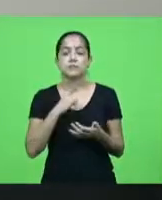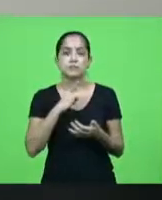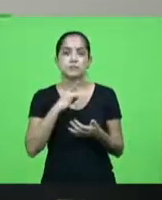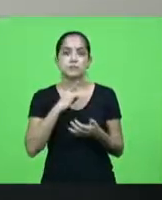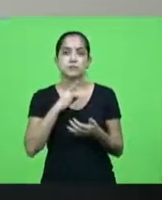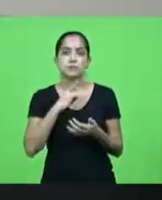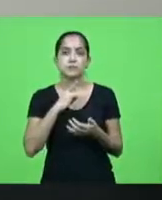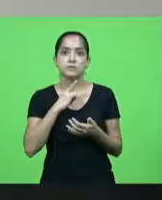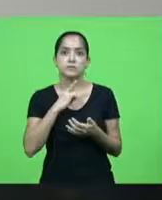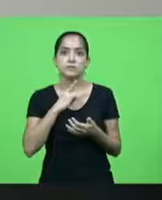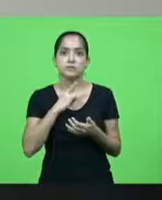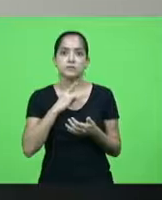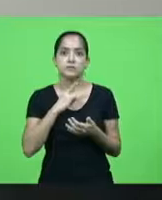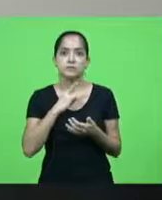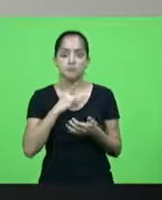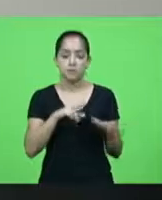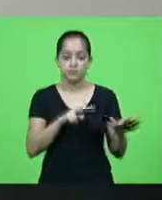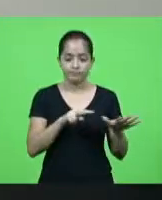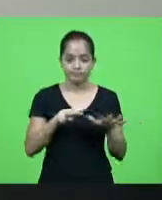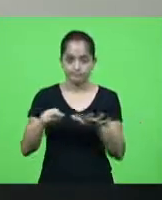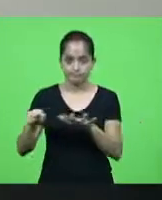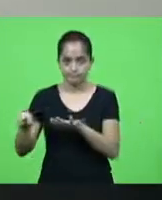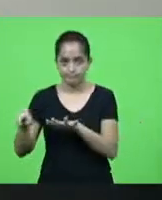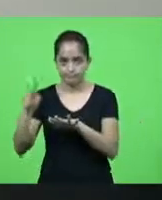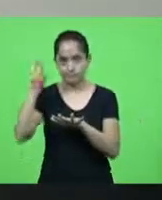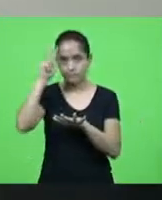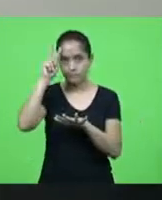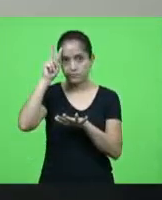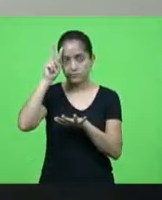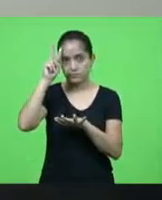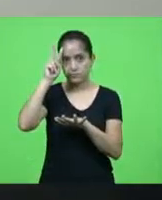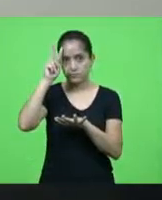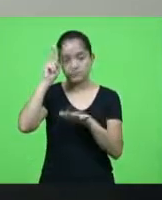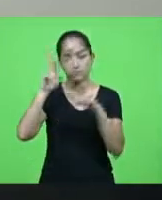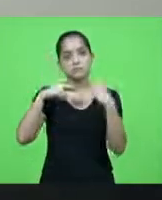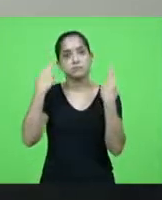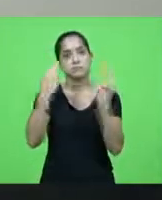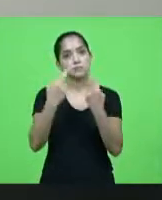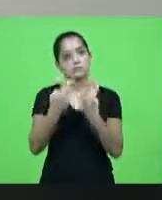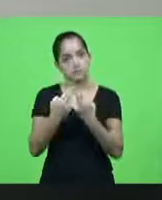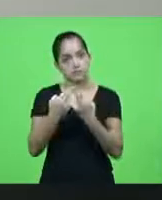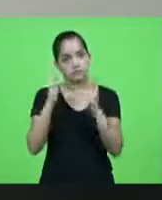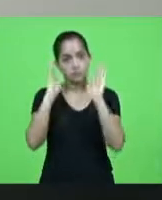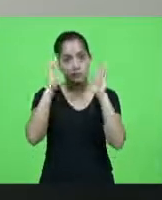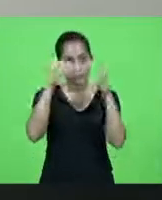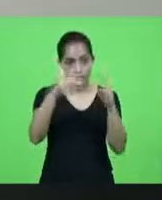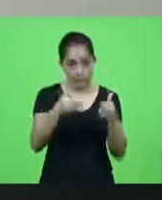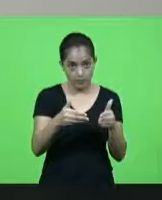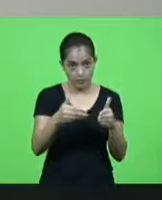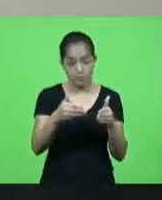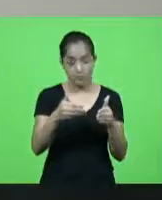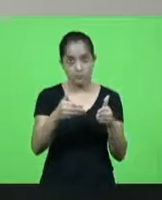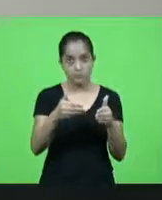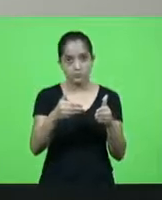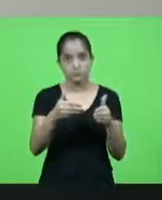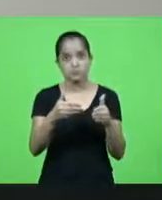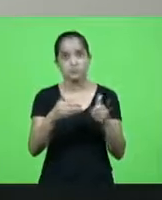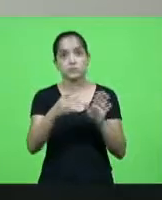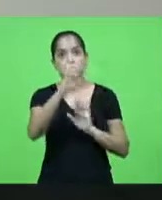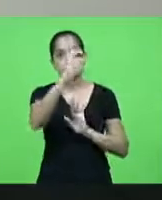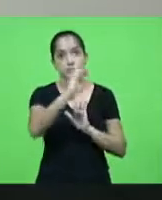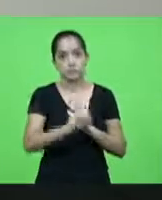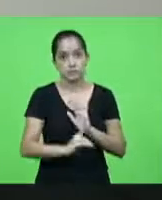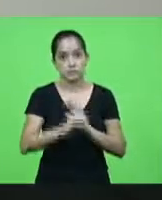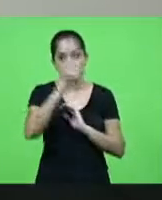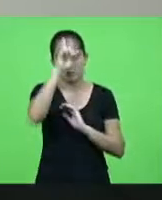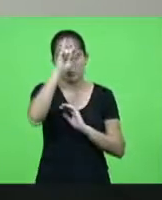nessa semana na segunda-feira uma reunião com o fórum das entidades diretor do hospital